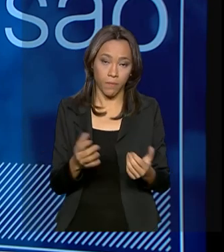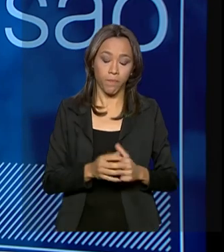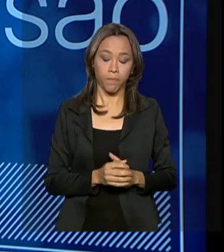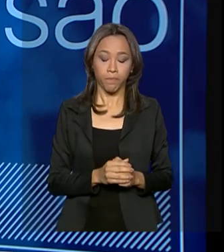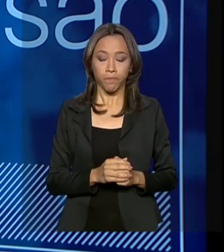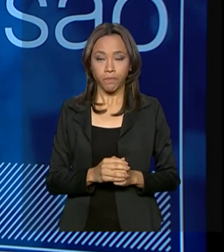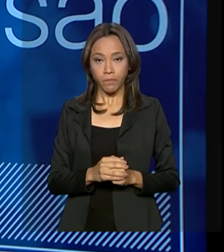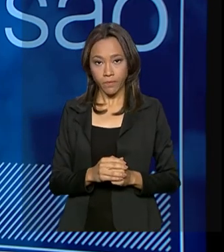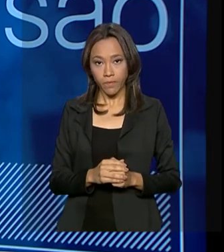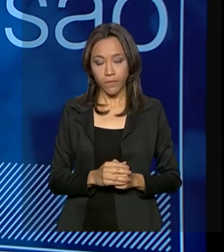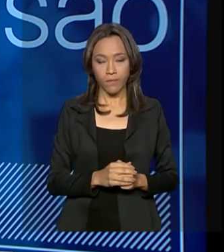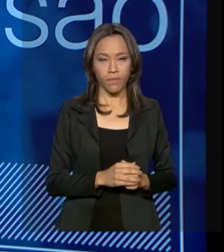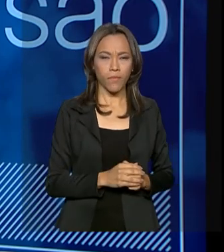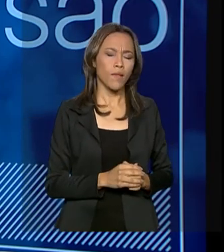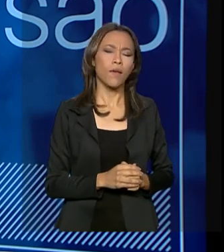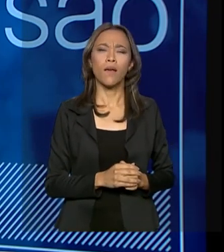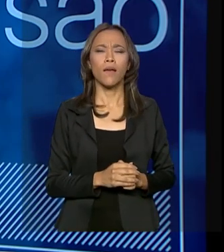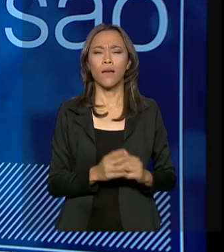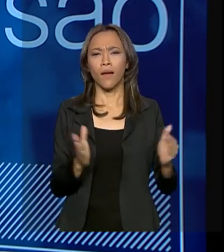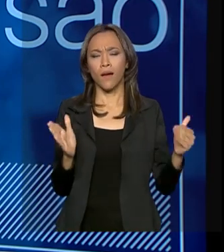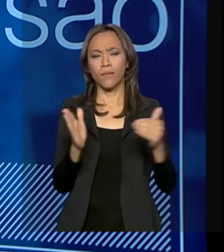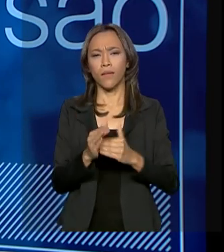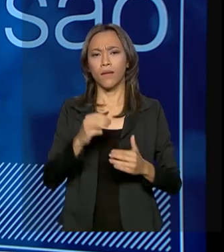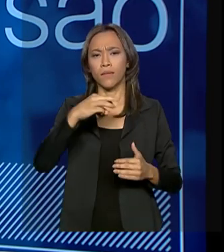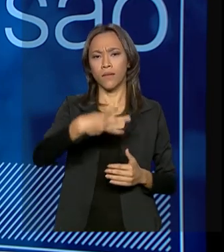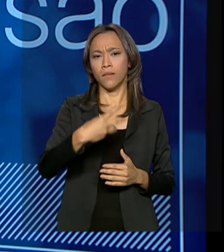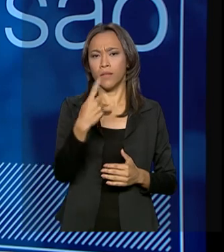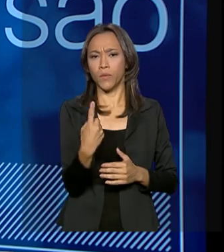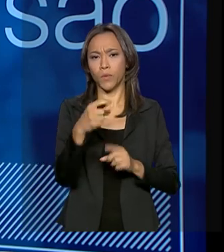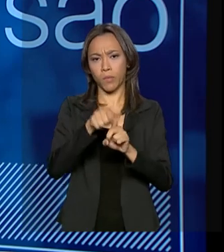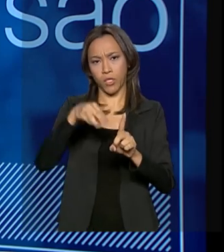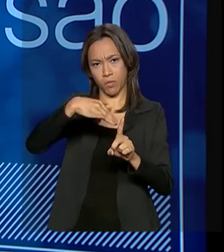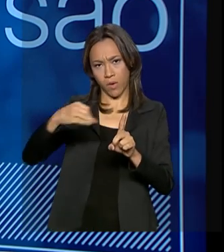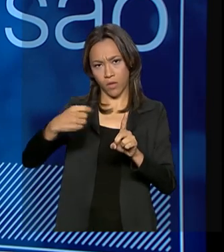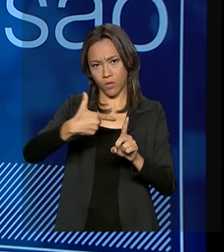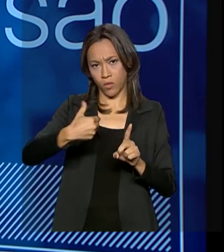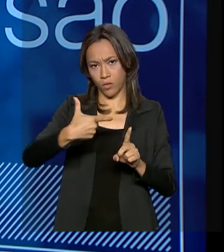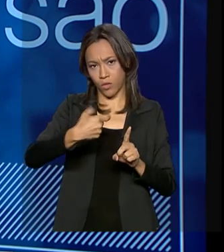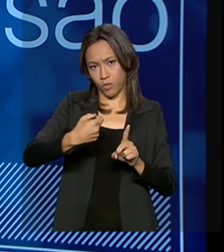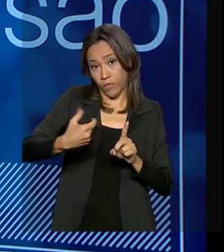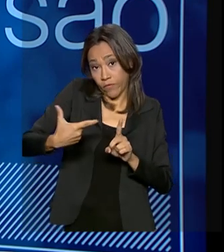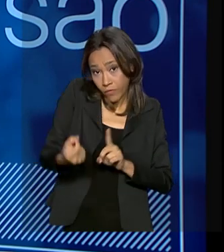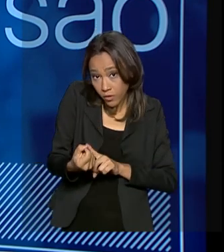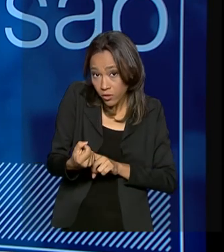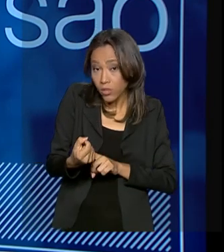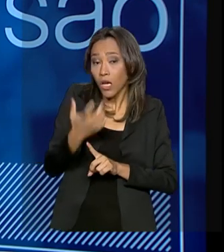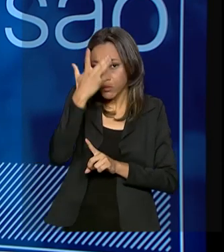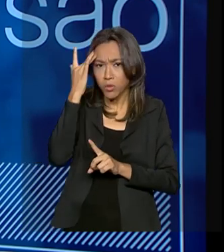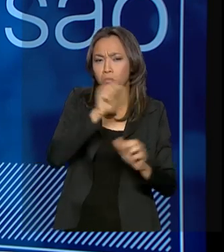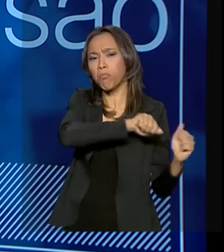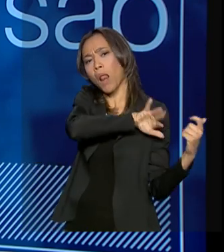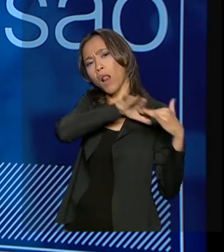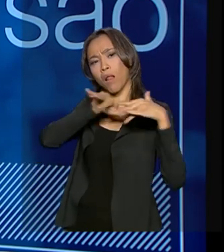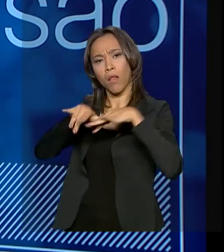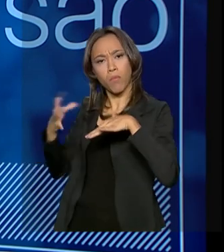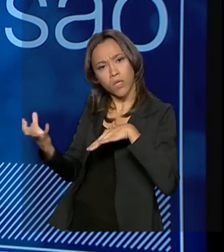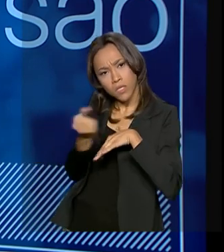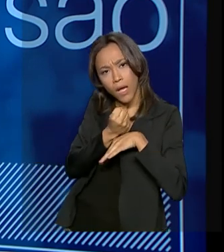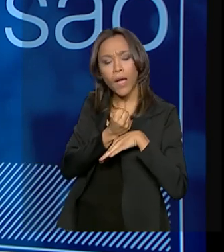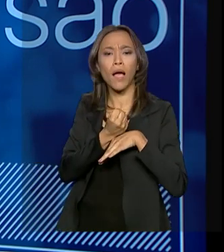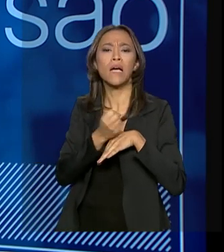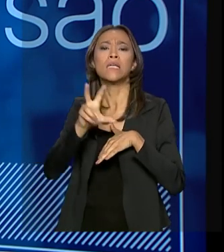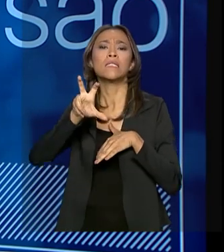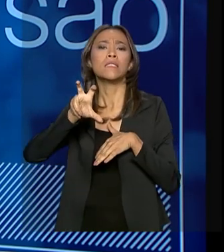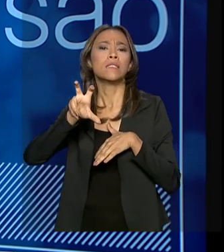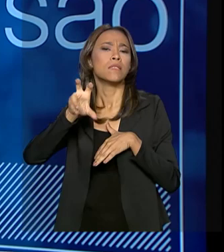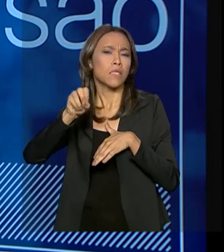até 31 de março de 2020, as pessoas podem retirar. Ao redor de 50 milhões